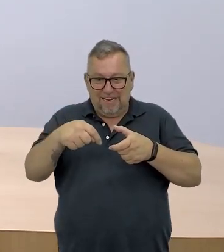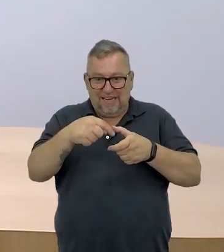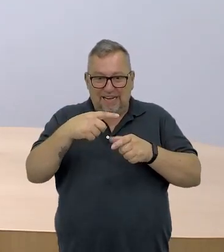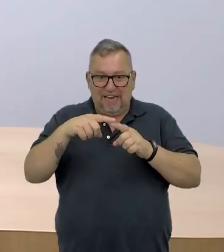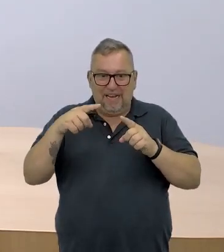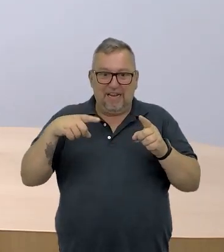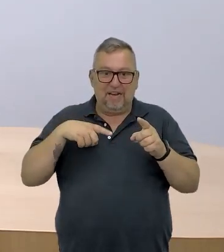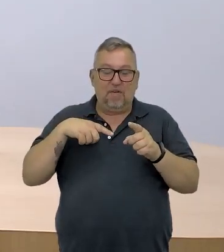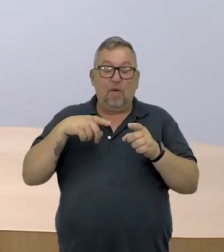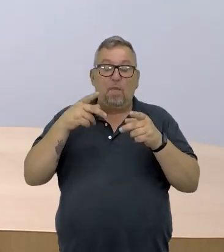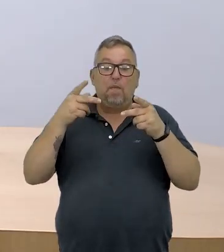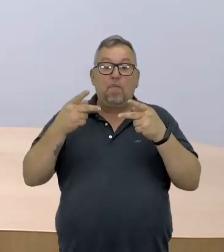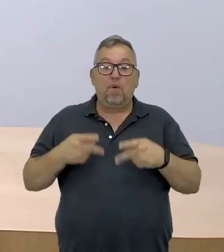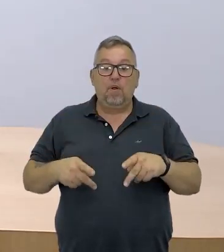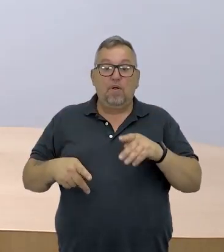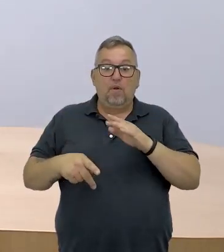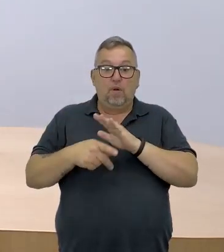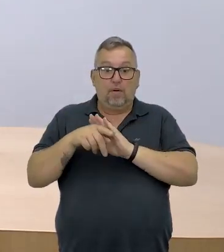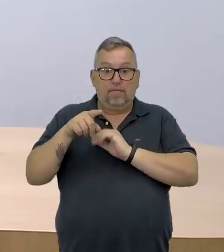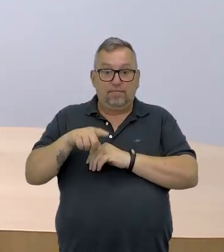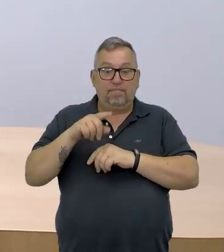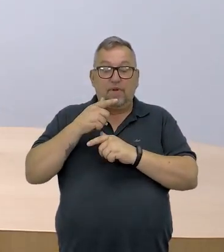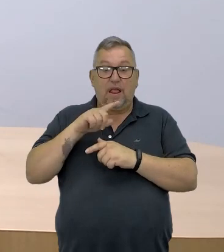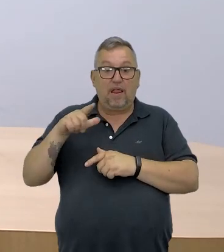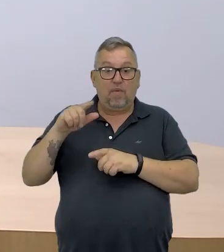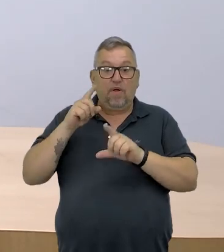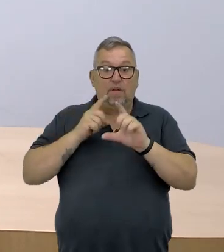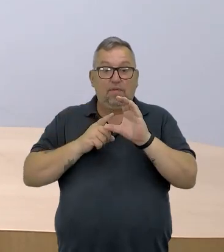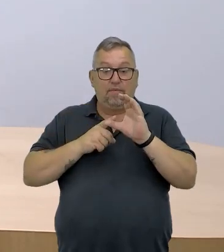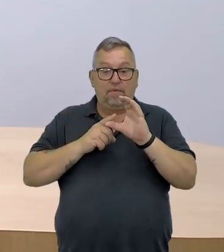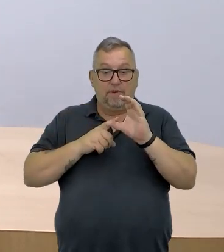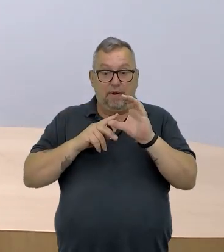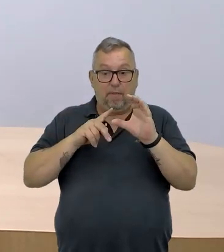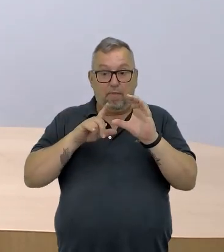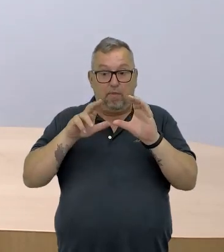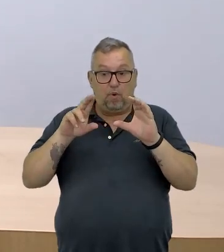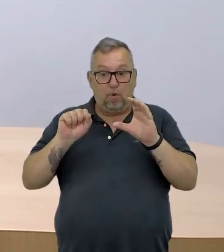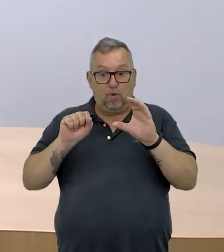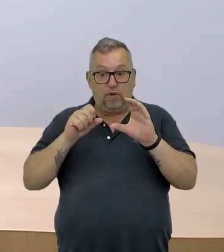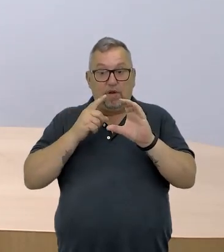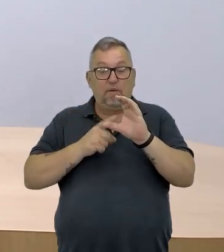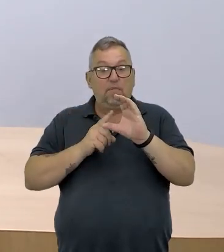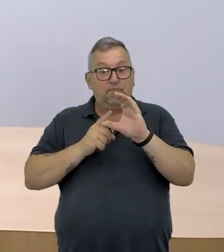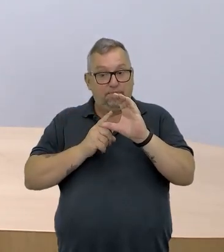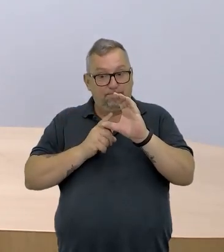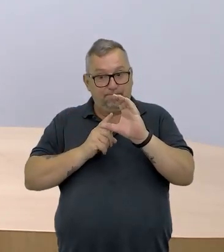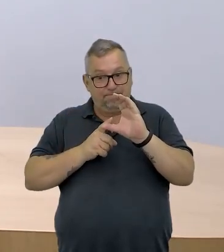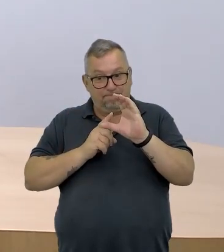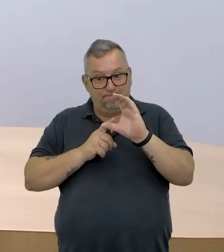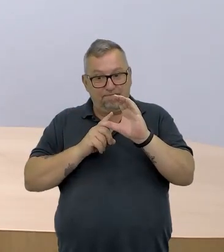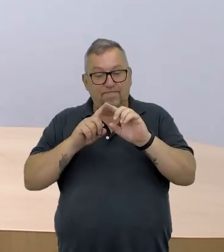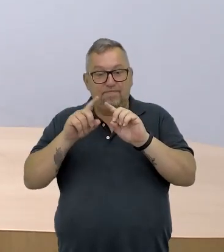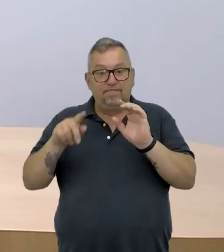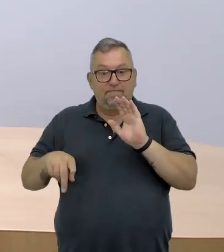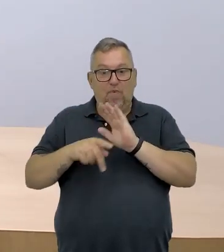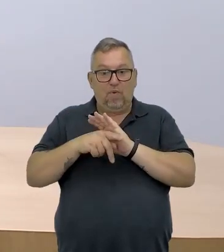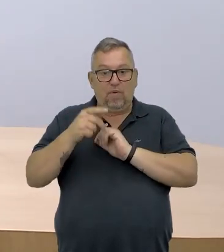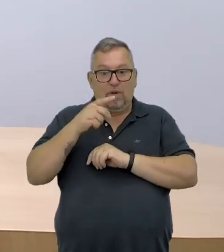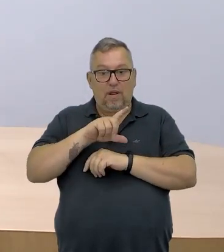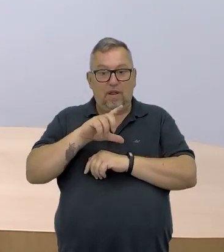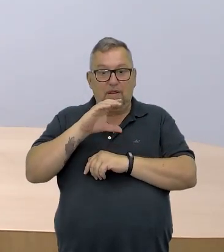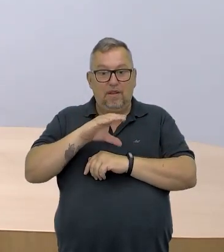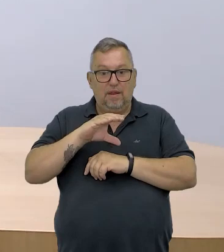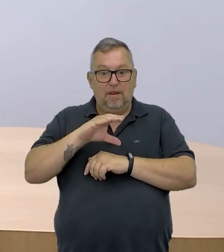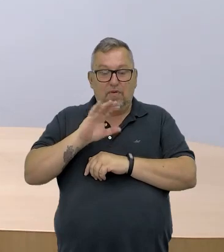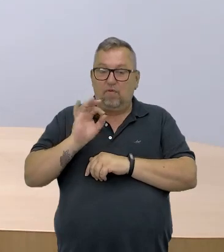programação, aqui no caso, na linguagem C++. Linguagem C++, que é uma variação da linguagem C